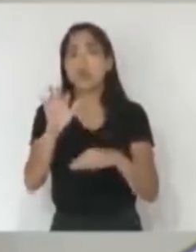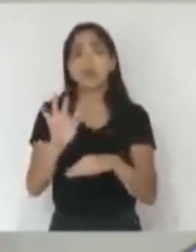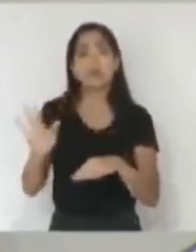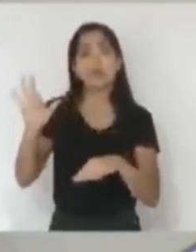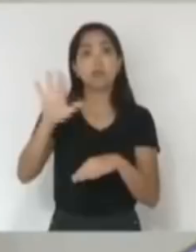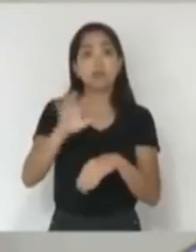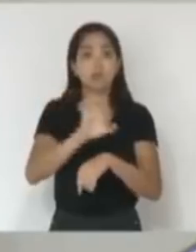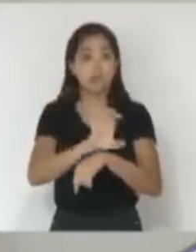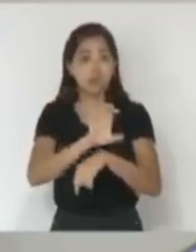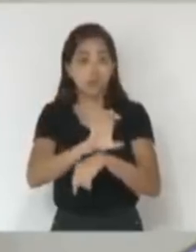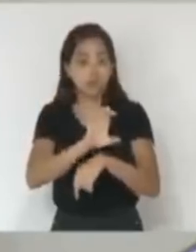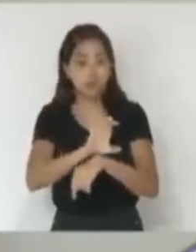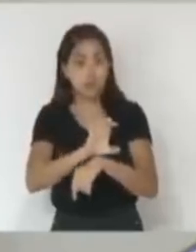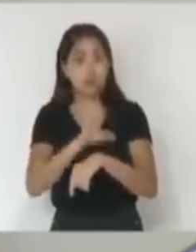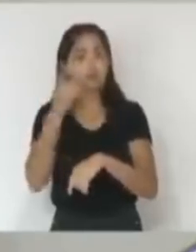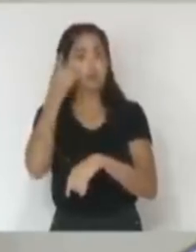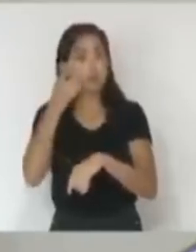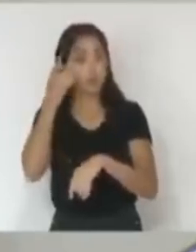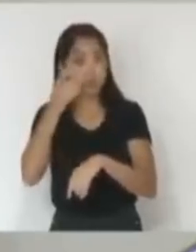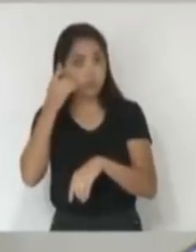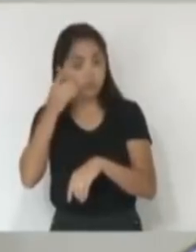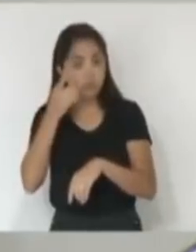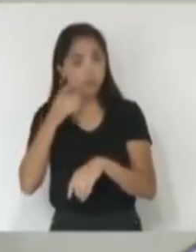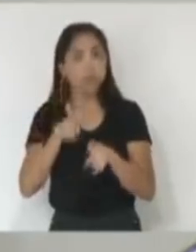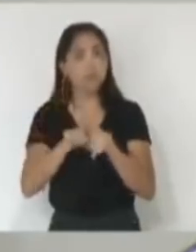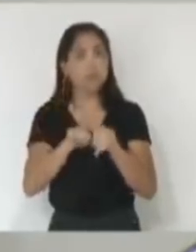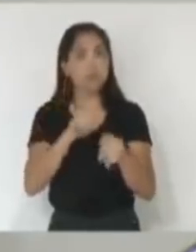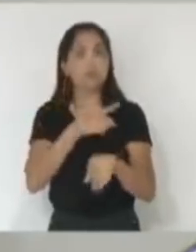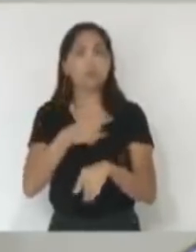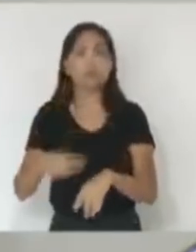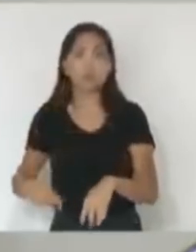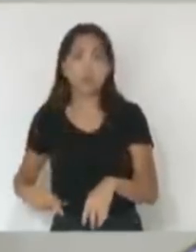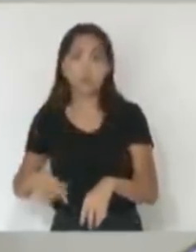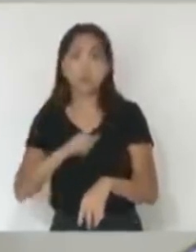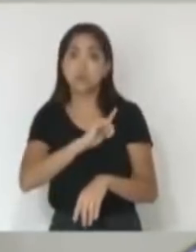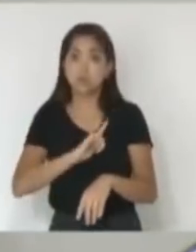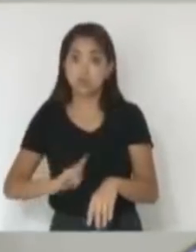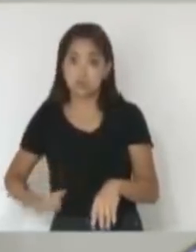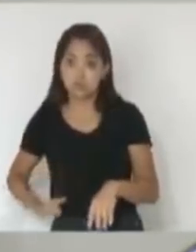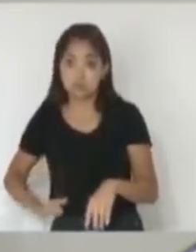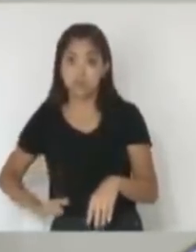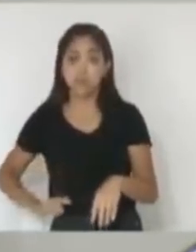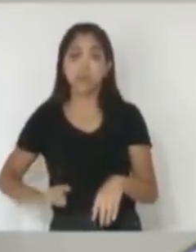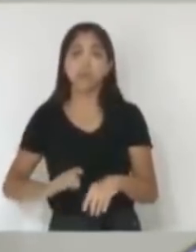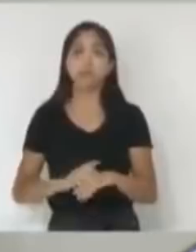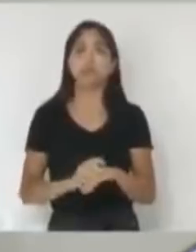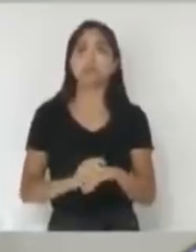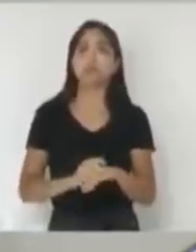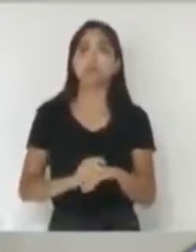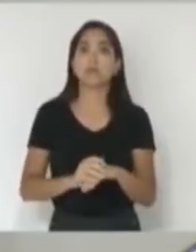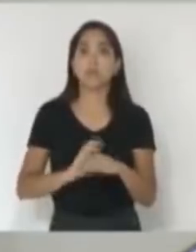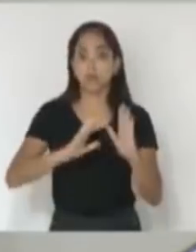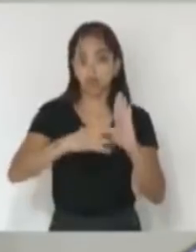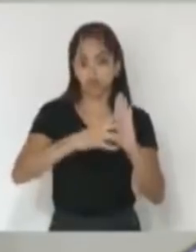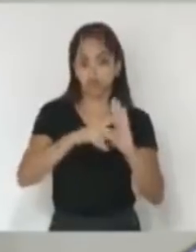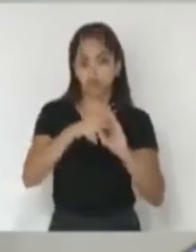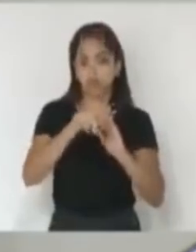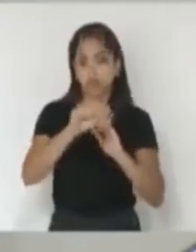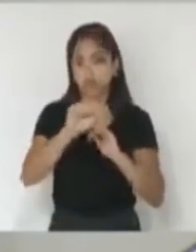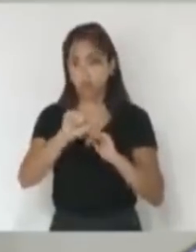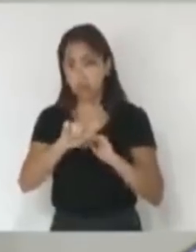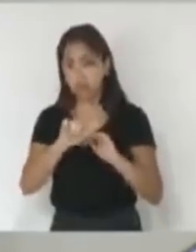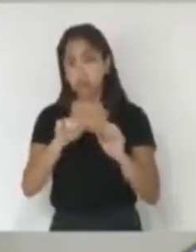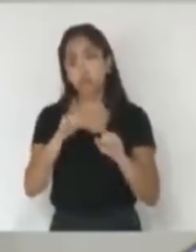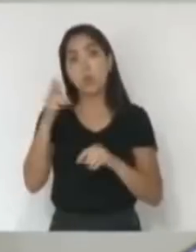com os deputados conservadores, com o presidente que é conservador, com o governador que está em um partido conservador. E também há uma outra